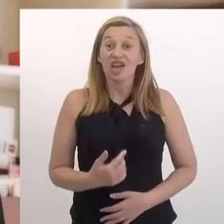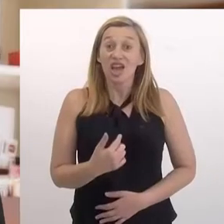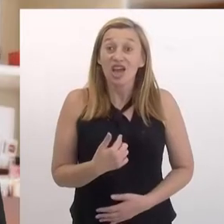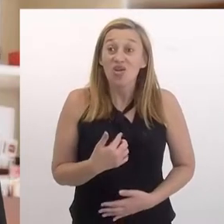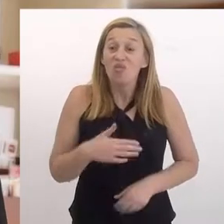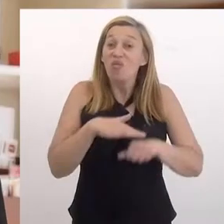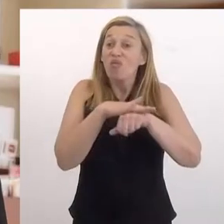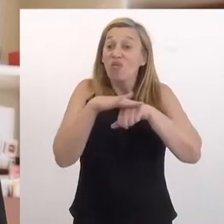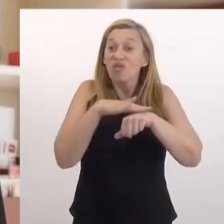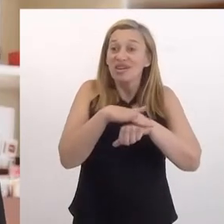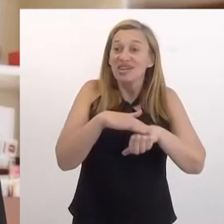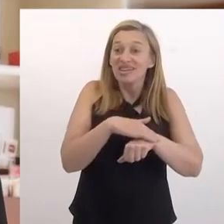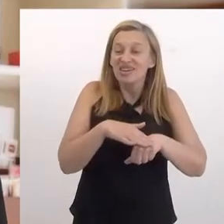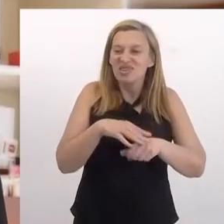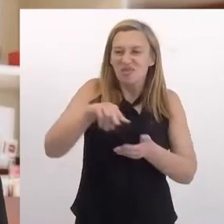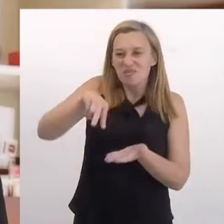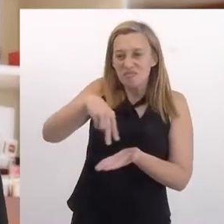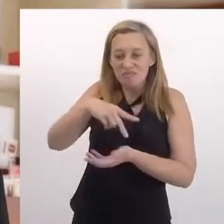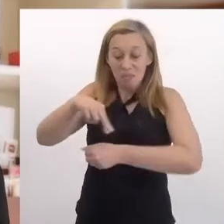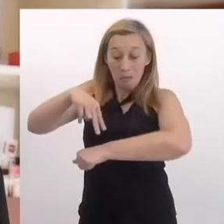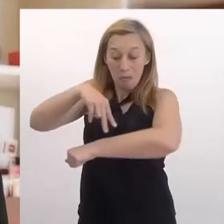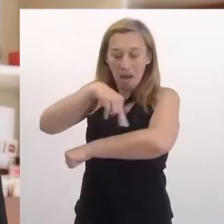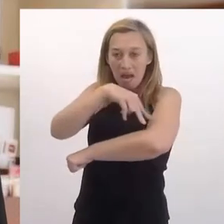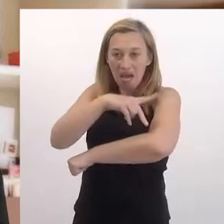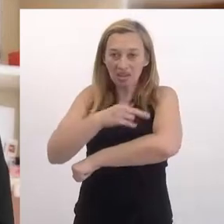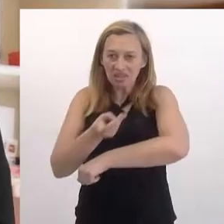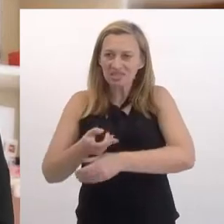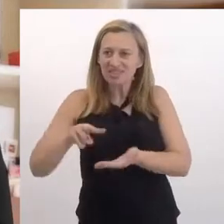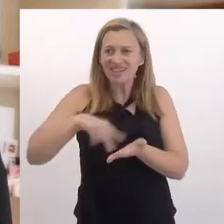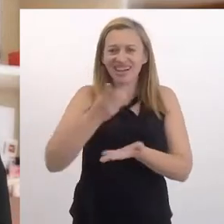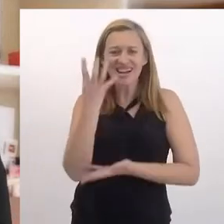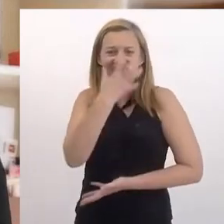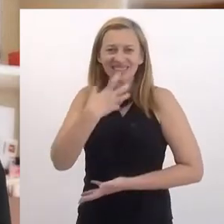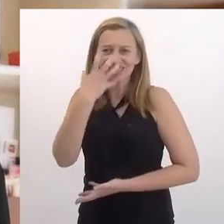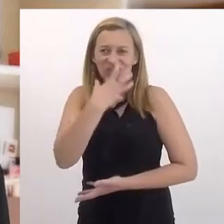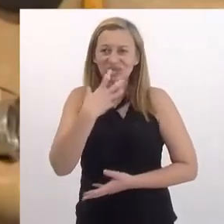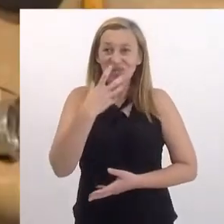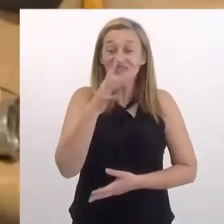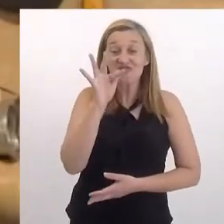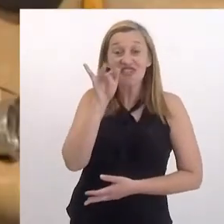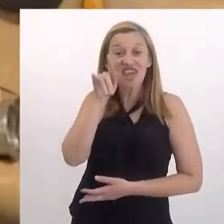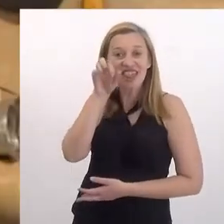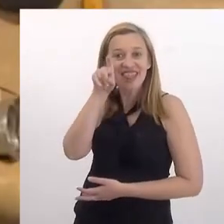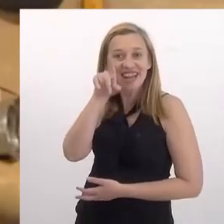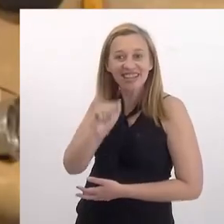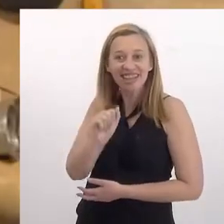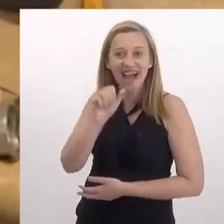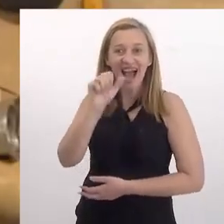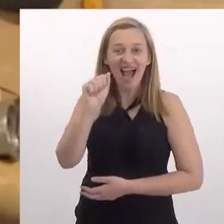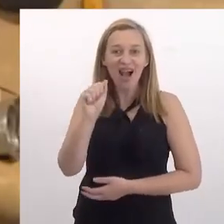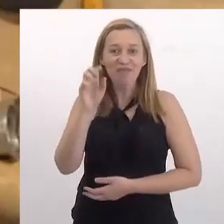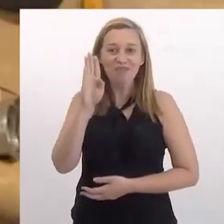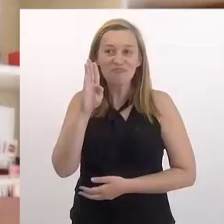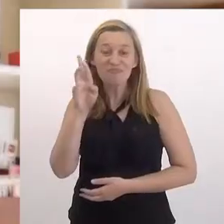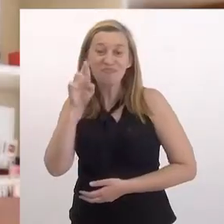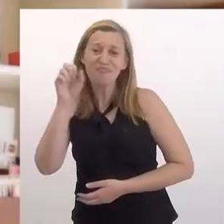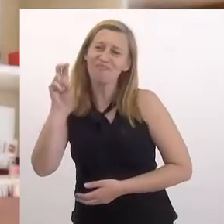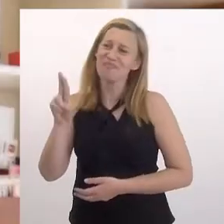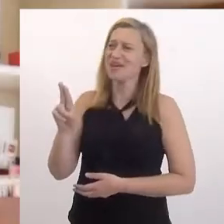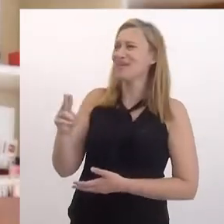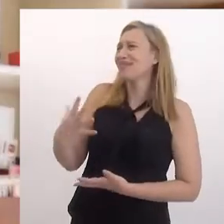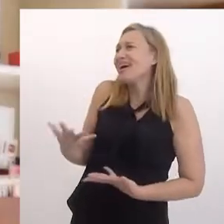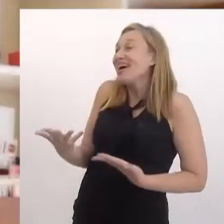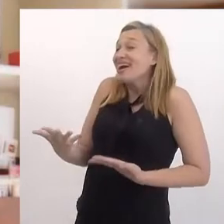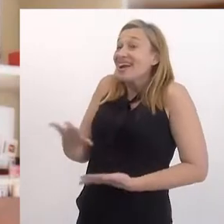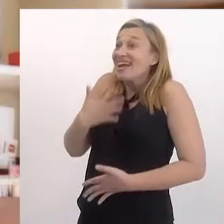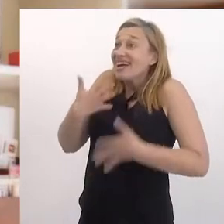Eu vou conversar com a bailarina, cantora, compositora Fernanda Abreu. Fernandinha,